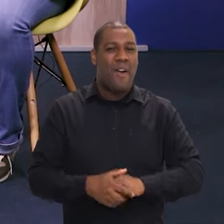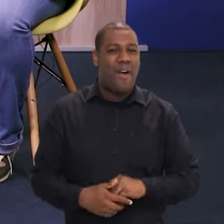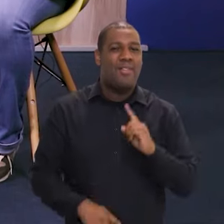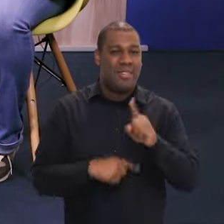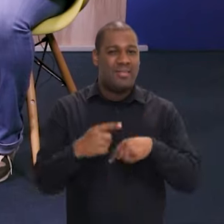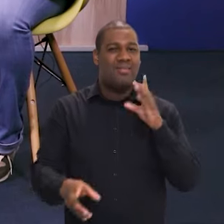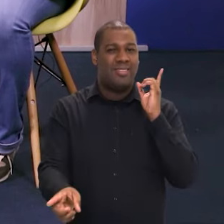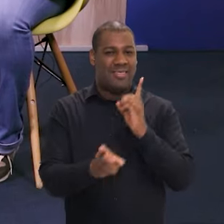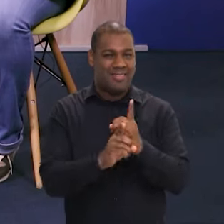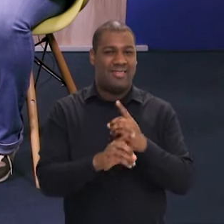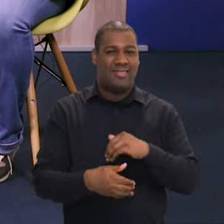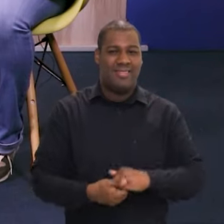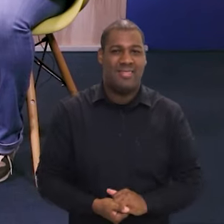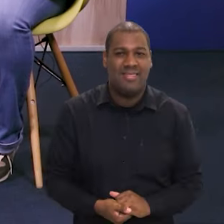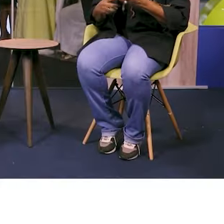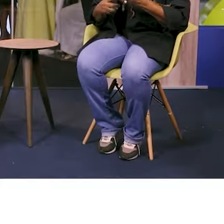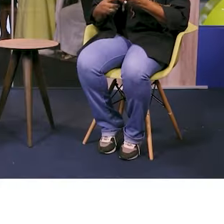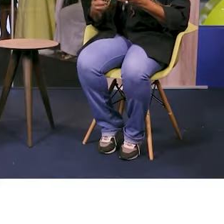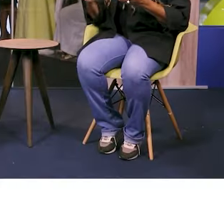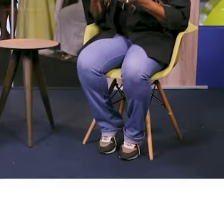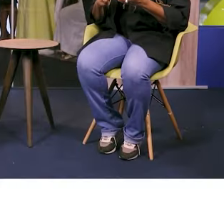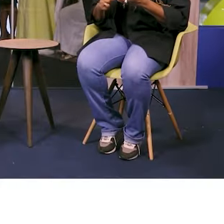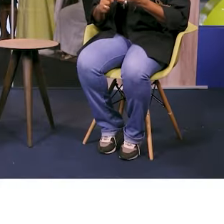Canal GOV com você. Até a próxima semana.